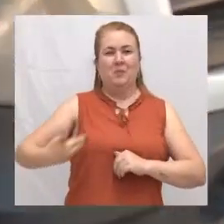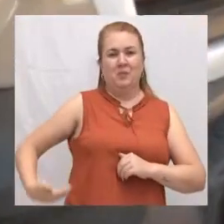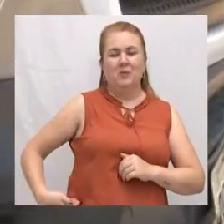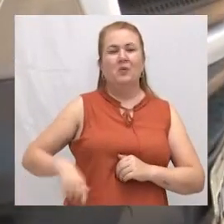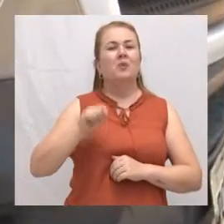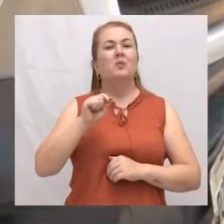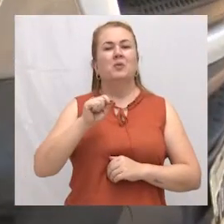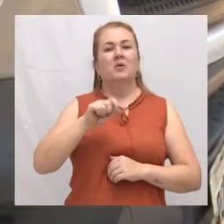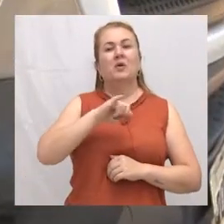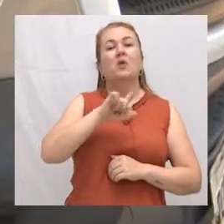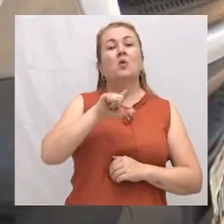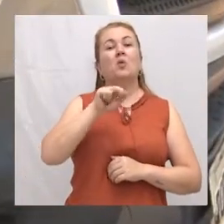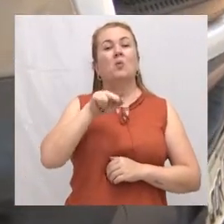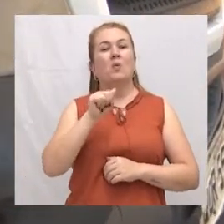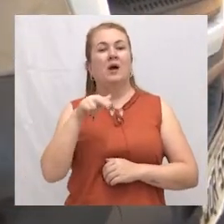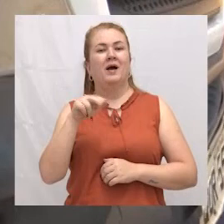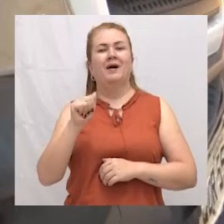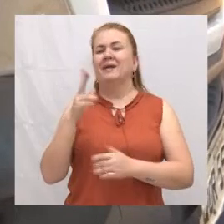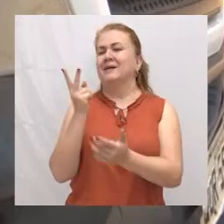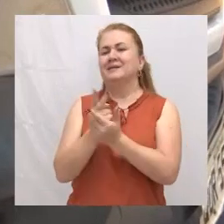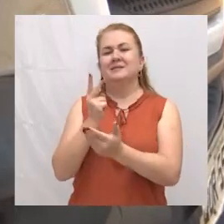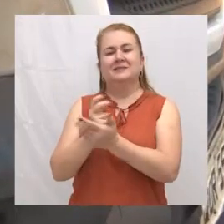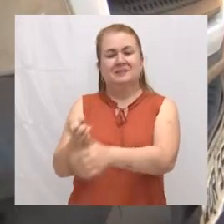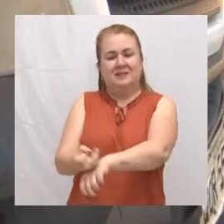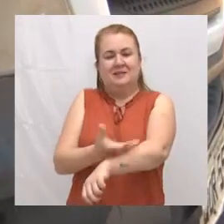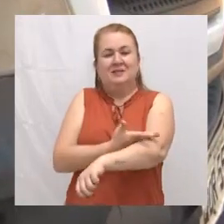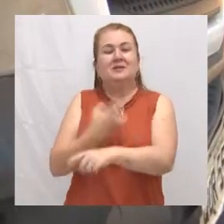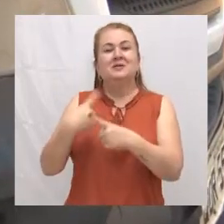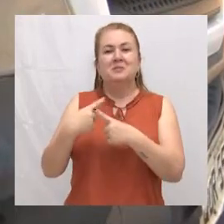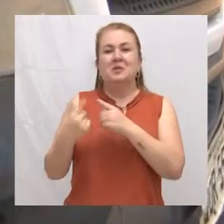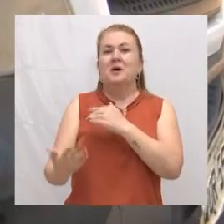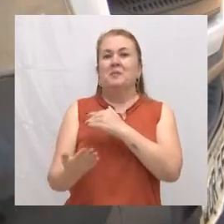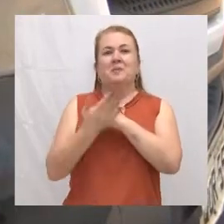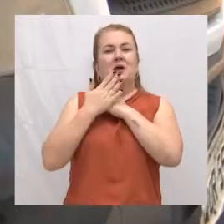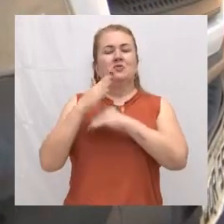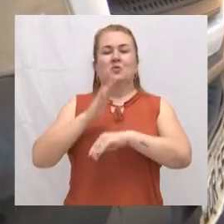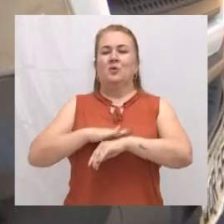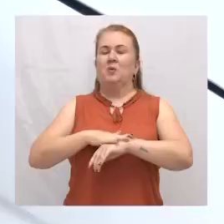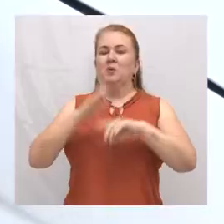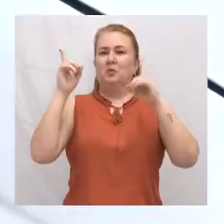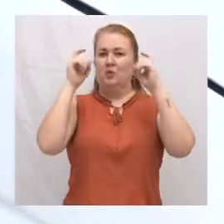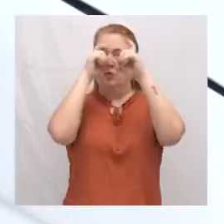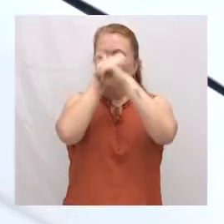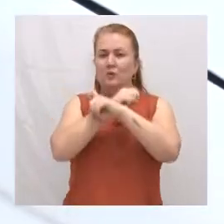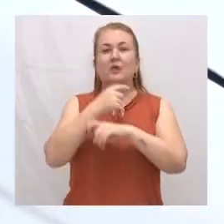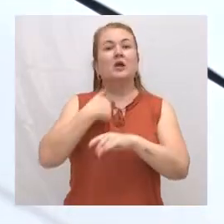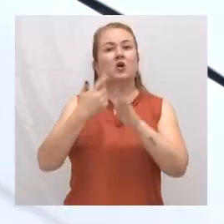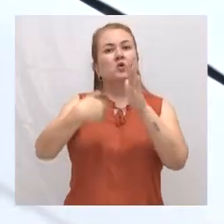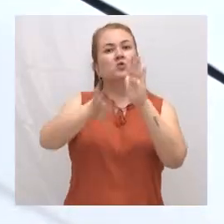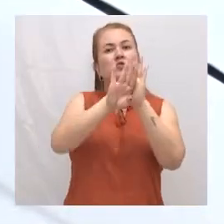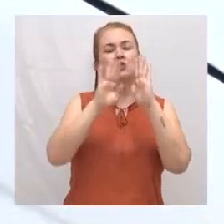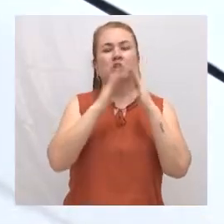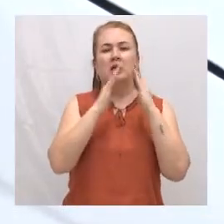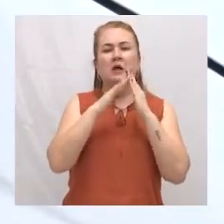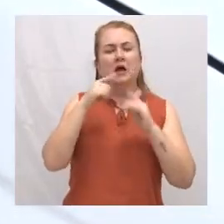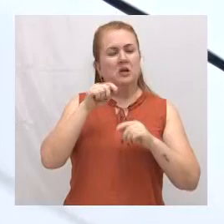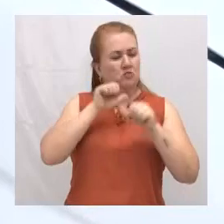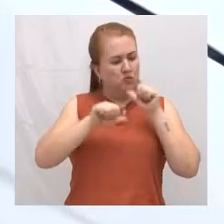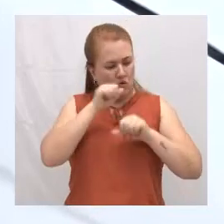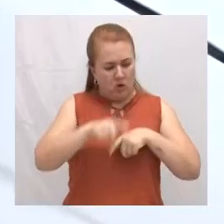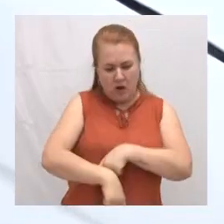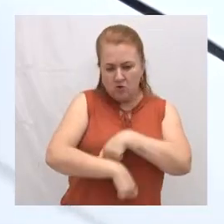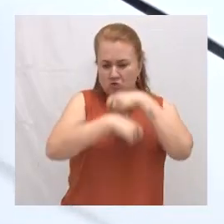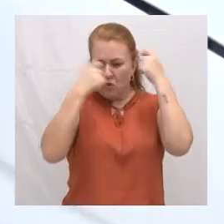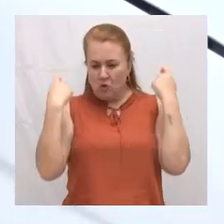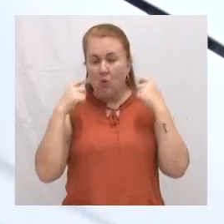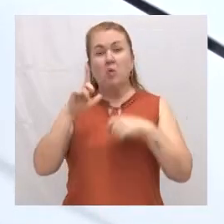que sempre se emociona ao falar sobre a ajuda que teve em um momento tão difícil. Eu cheguei em casa, fui trocar de roupa e eu